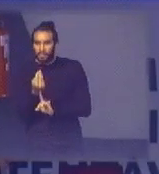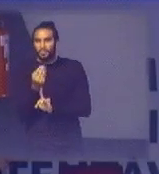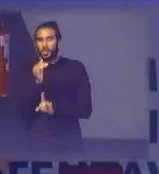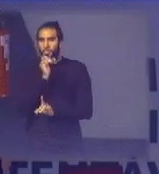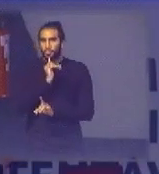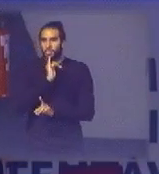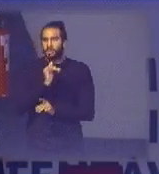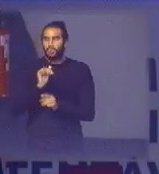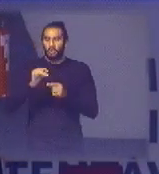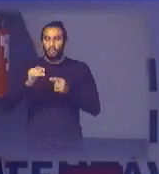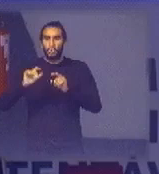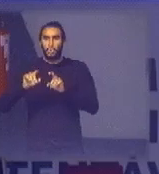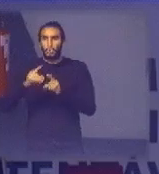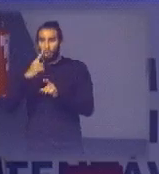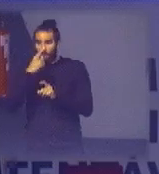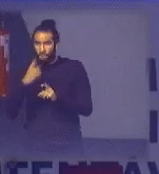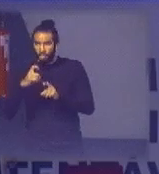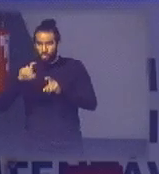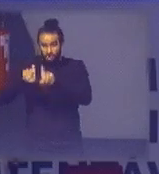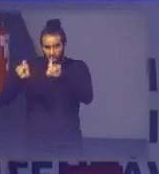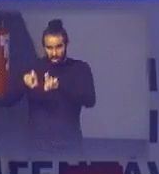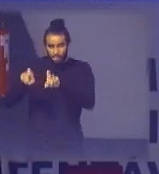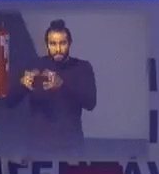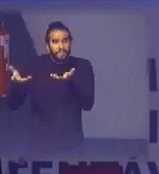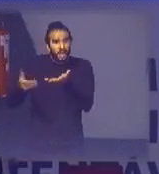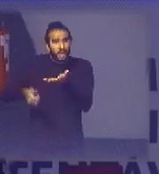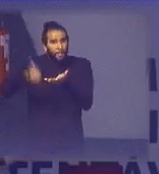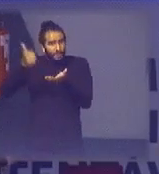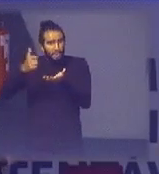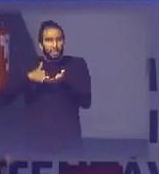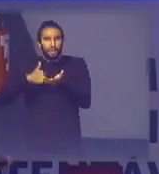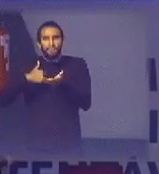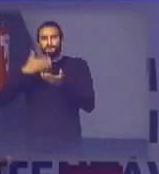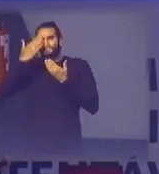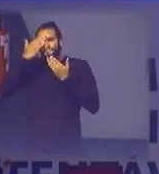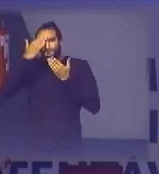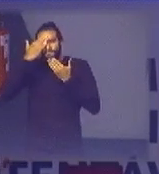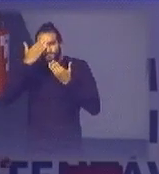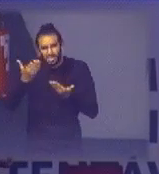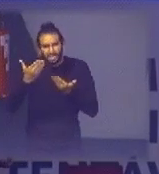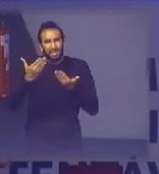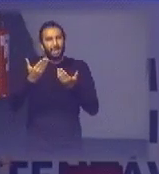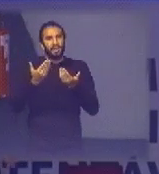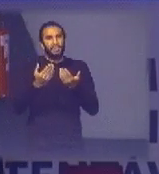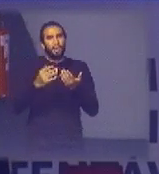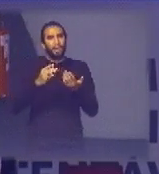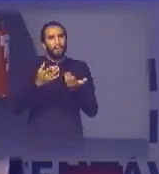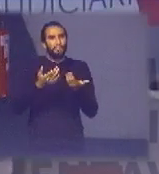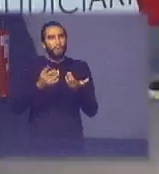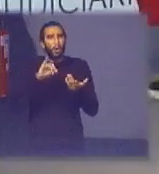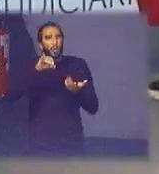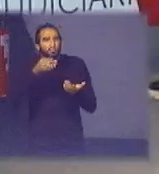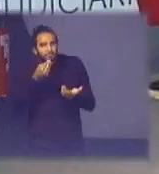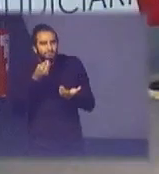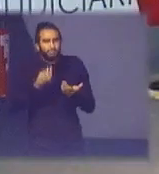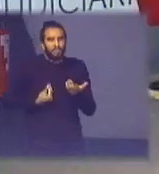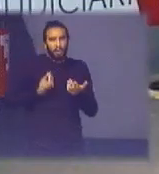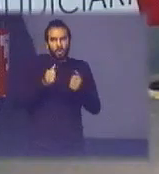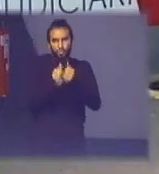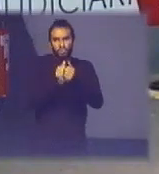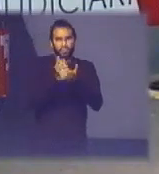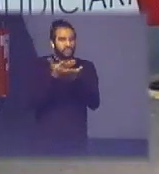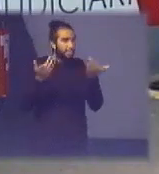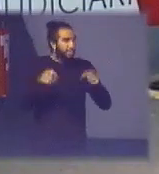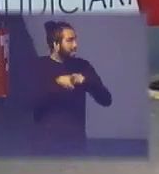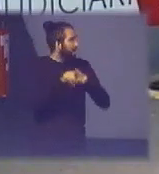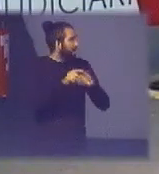eletroeletrônico e nesse primeiro momento eu sou muito grata pela oportunidade de estar aqui de estar falando e principalmente de estar junto com